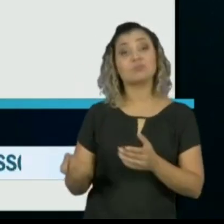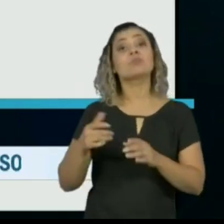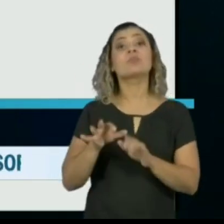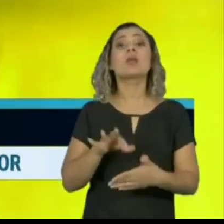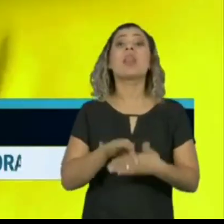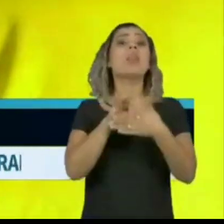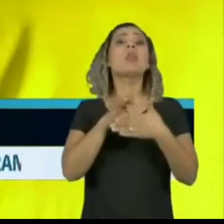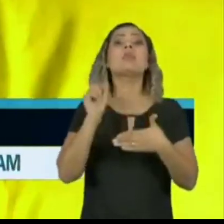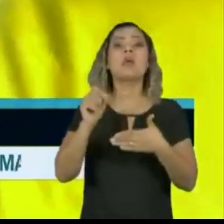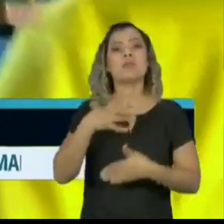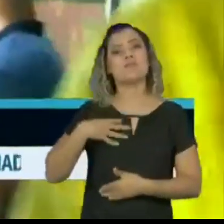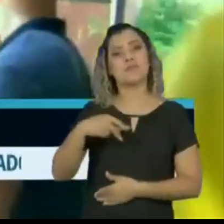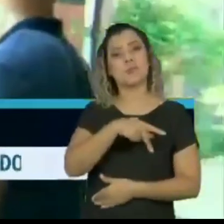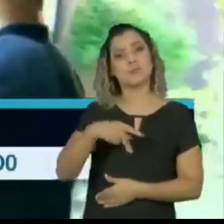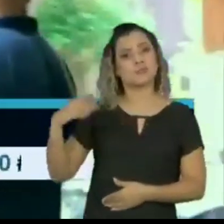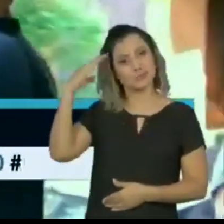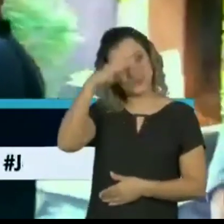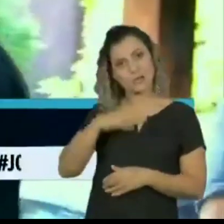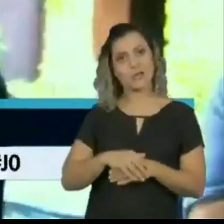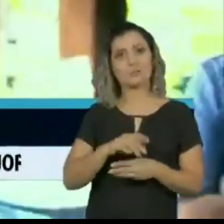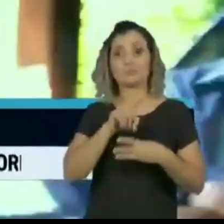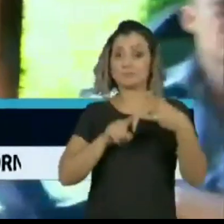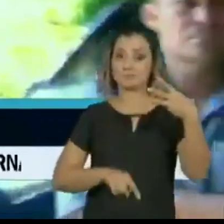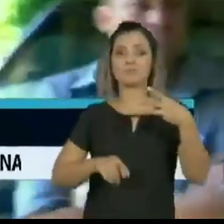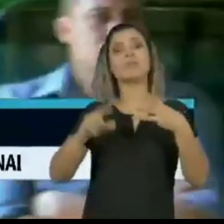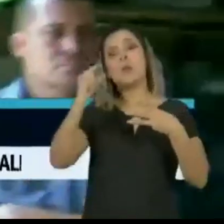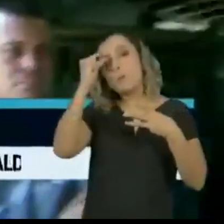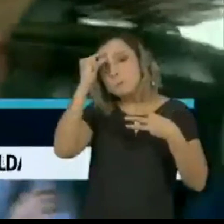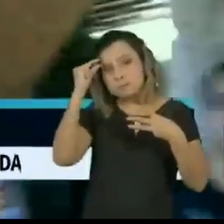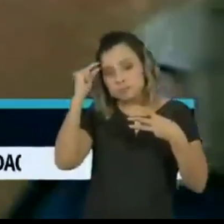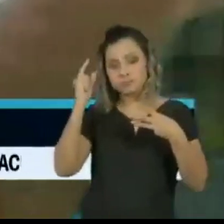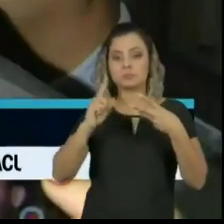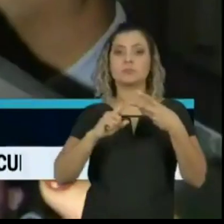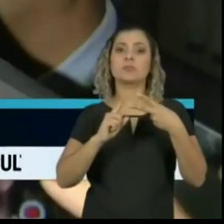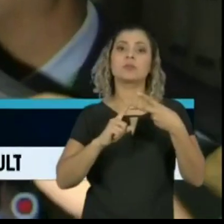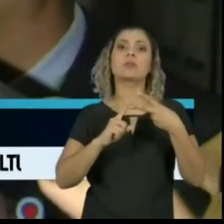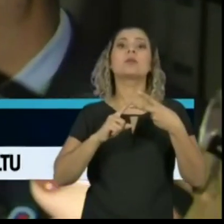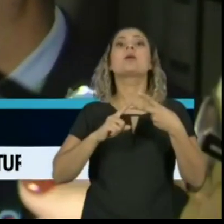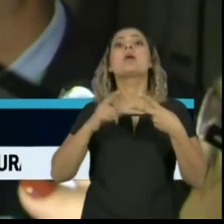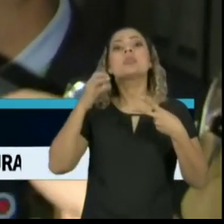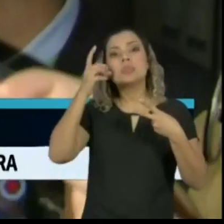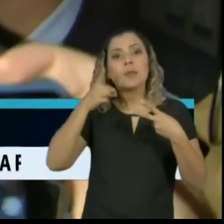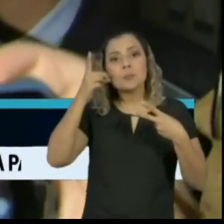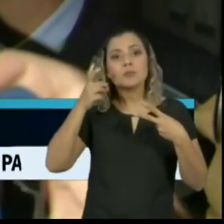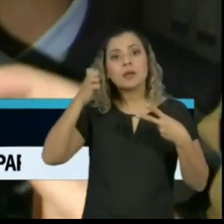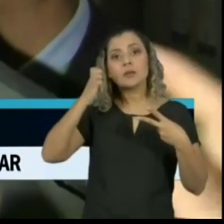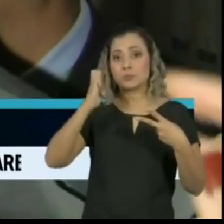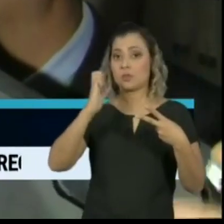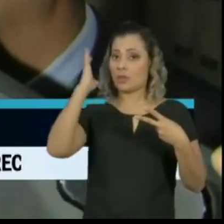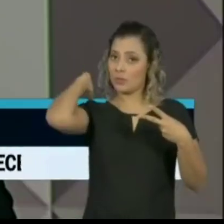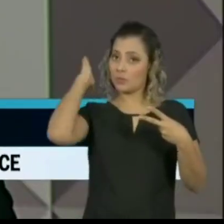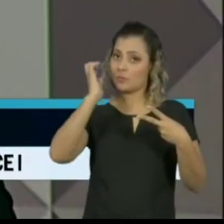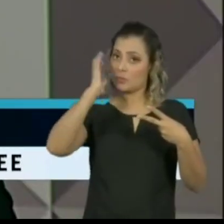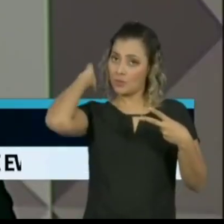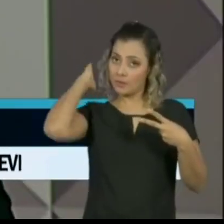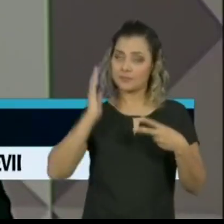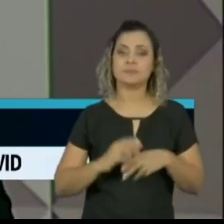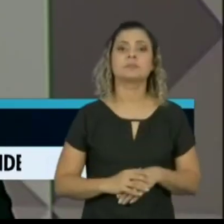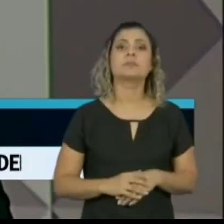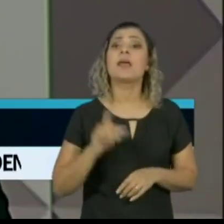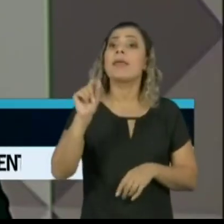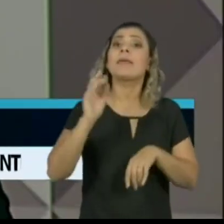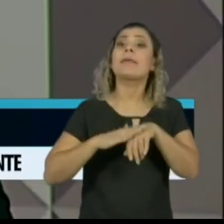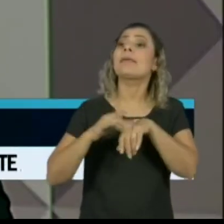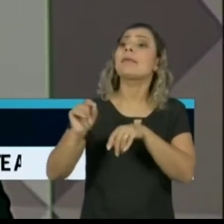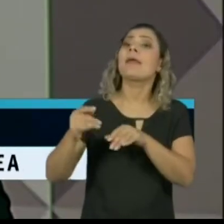comando os filhos do presidente, o vereador do Rio de Janeiro, Carlos Bolsonaro, e o deputado federal, Eduardo Bolsonaro. Quem paga por